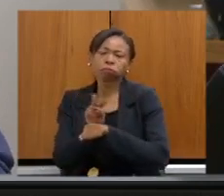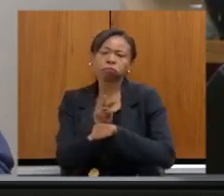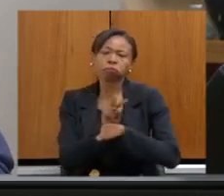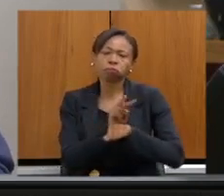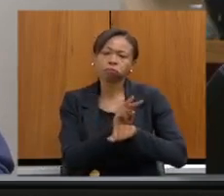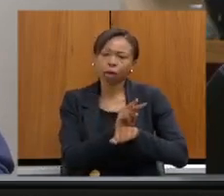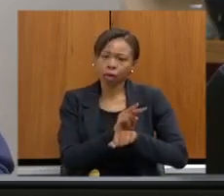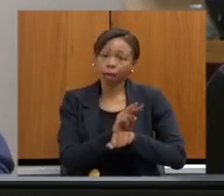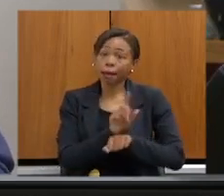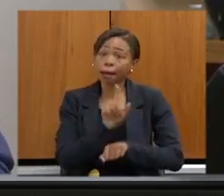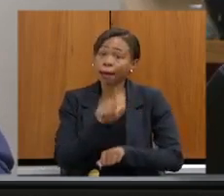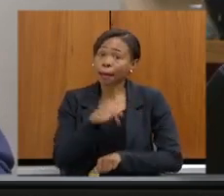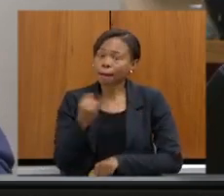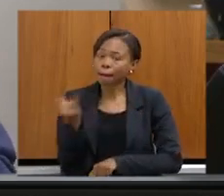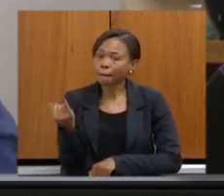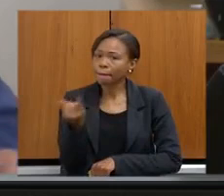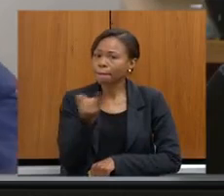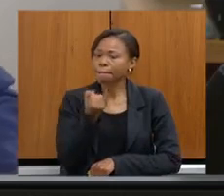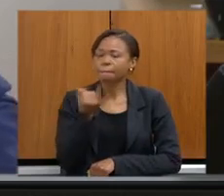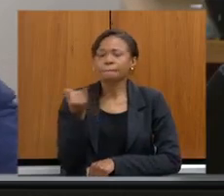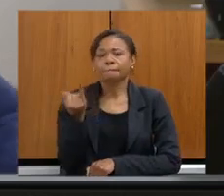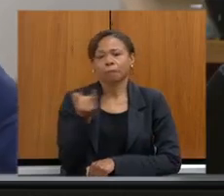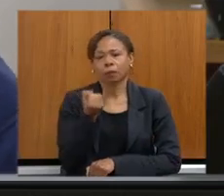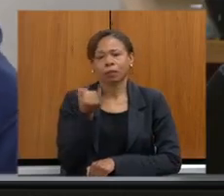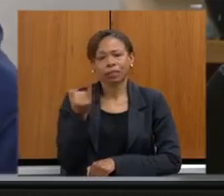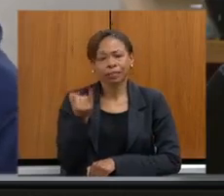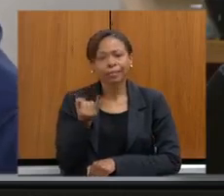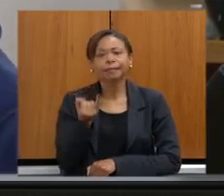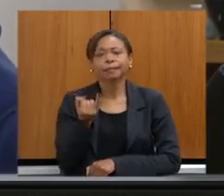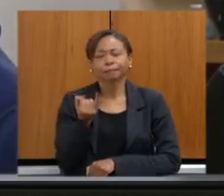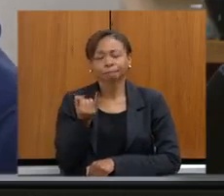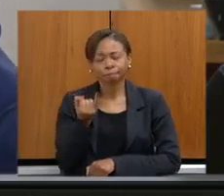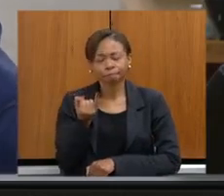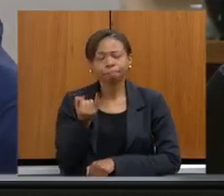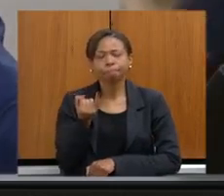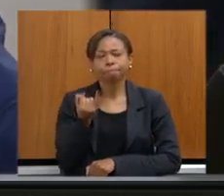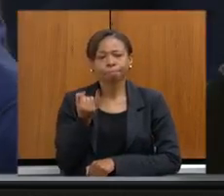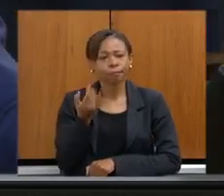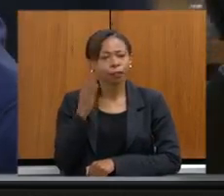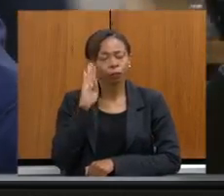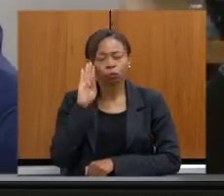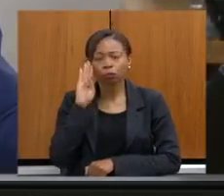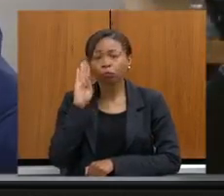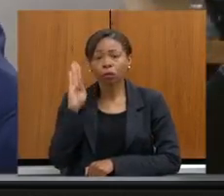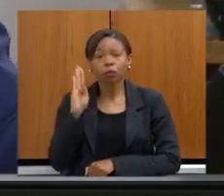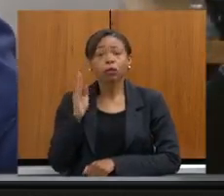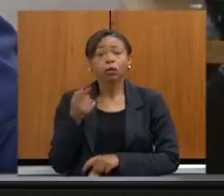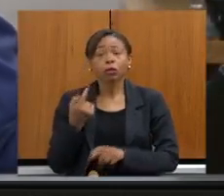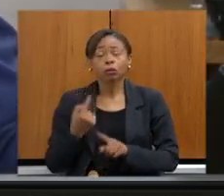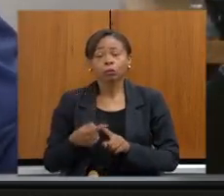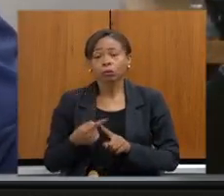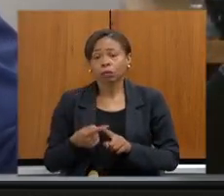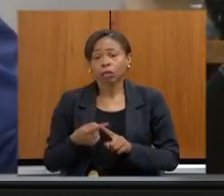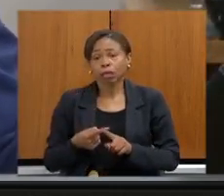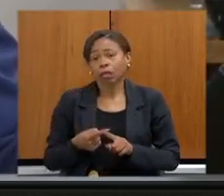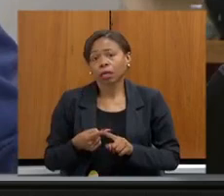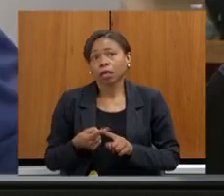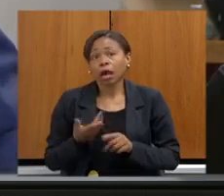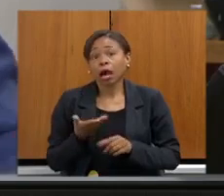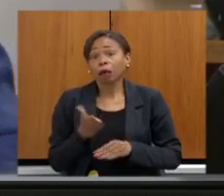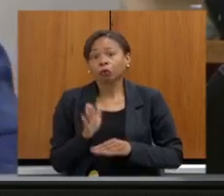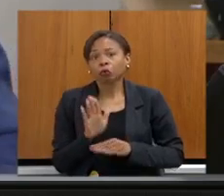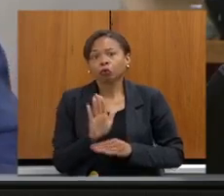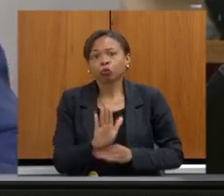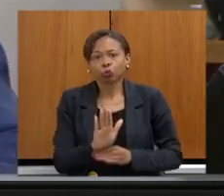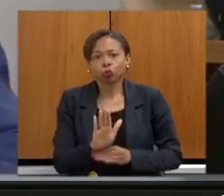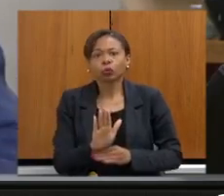ponto muito importante, uma evolução muito significativa, acho que é uma forma de contribuição